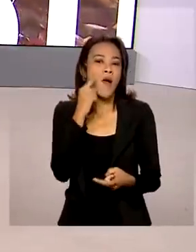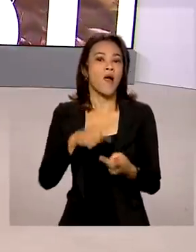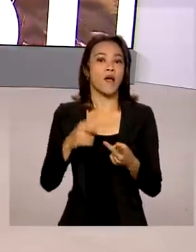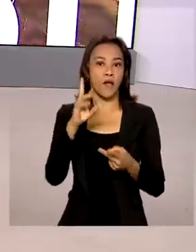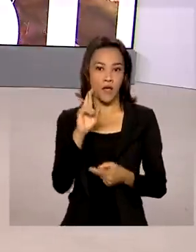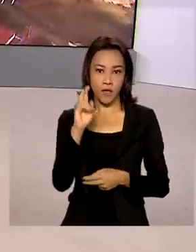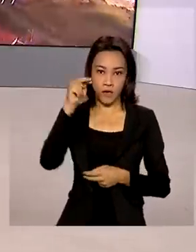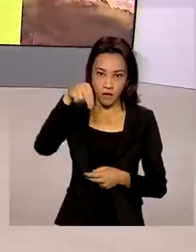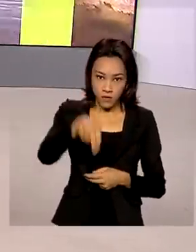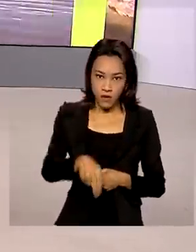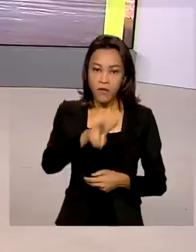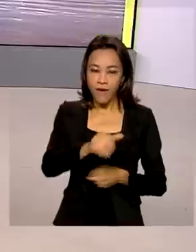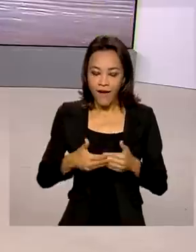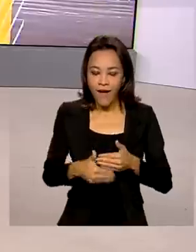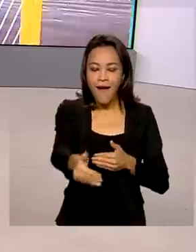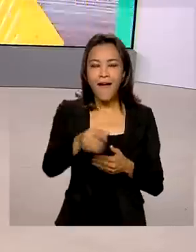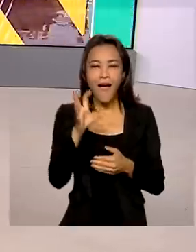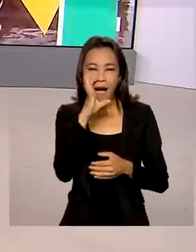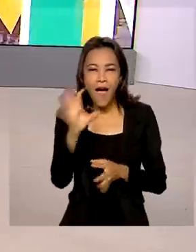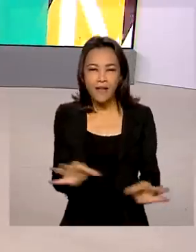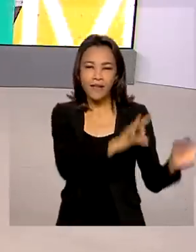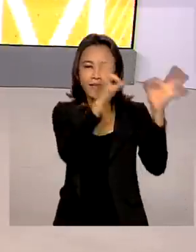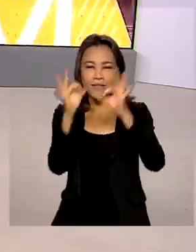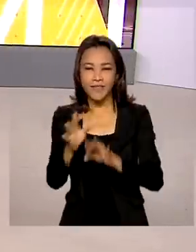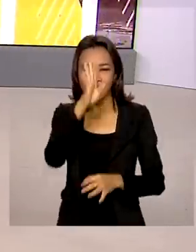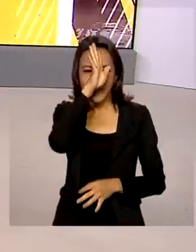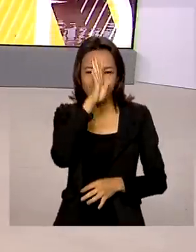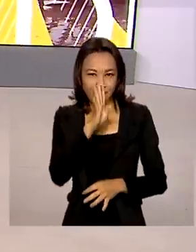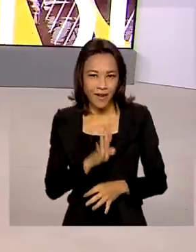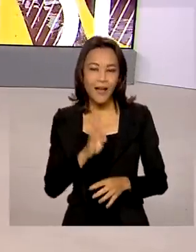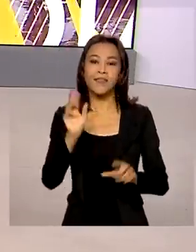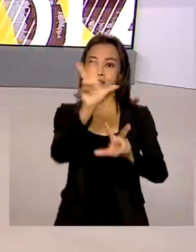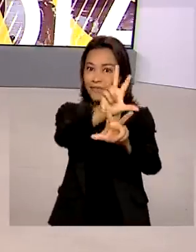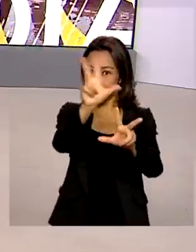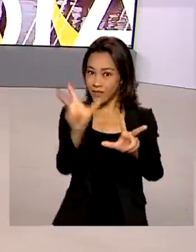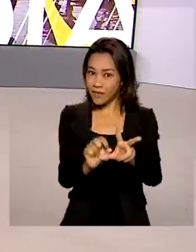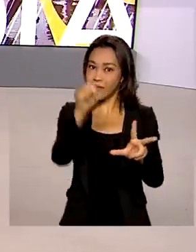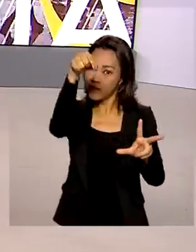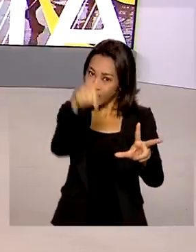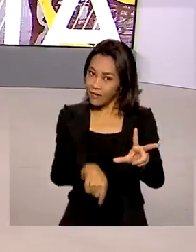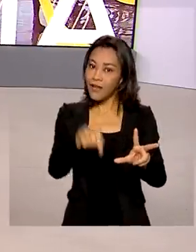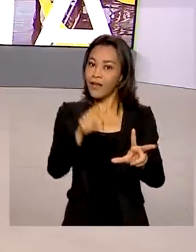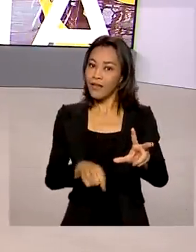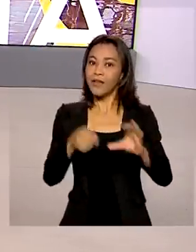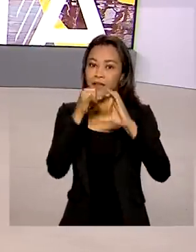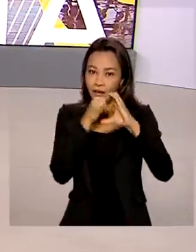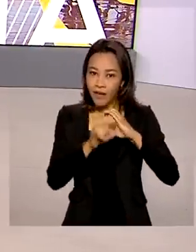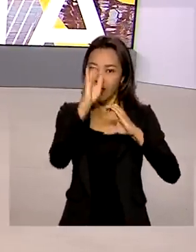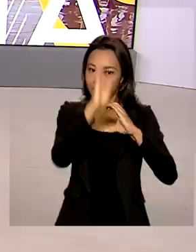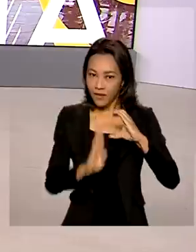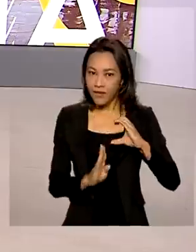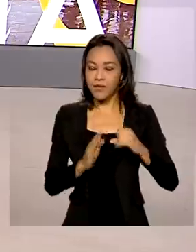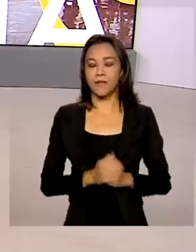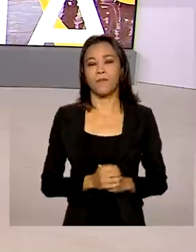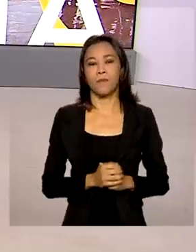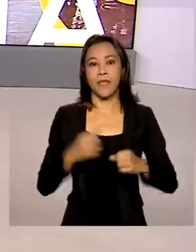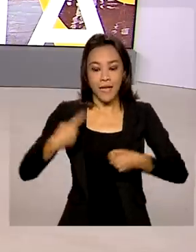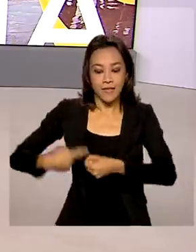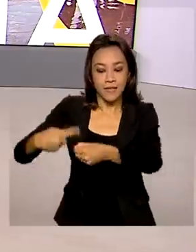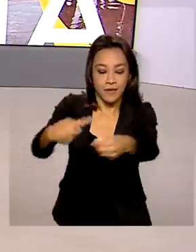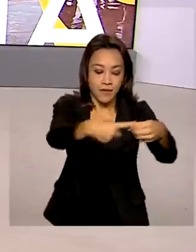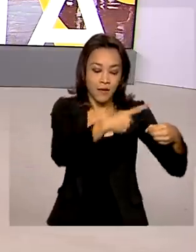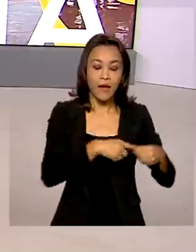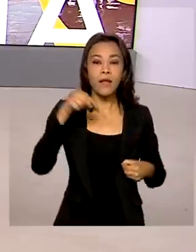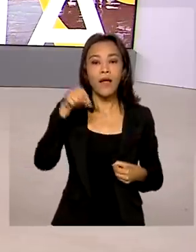vão poder assistir de graça a programação da TV Brasil, emissora aqui da Empresa Brasil de Comunicação. As cidades fazem